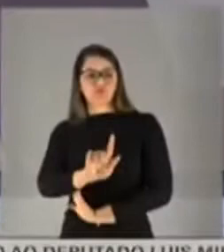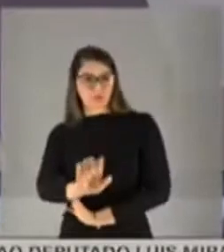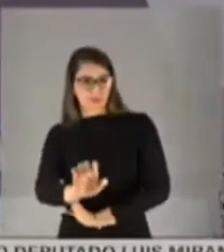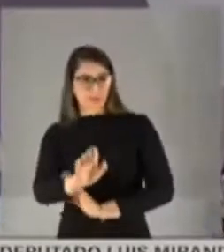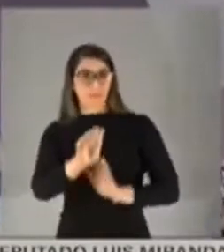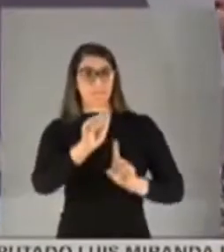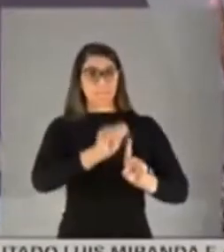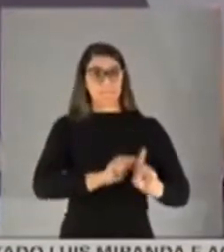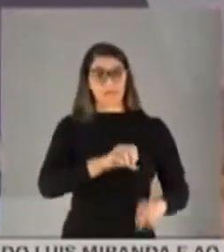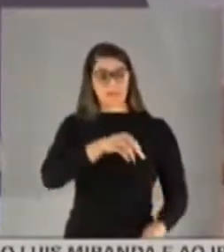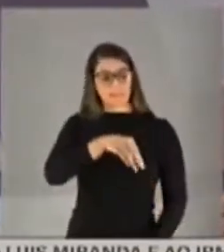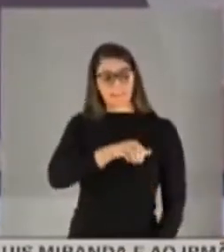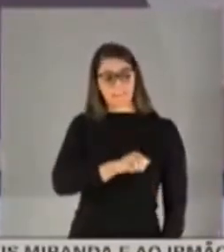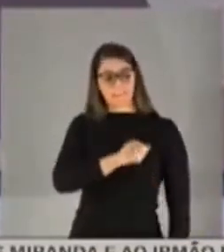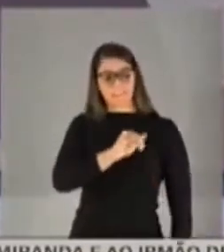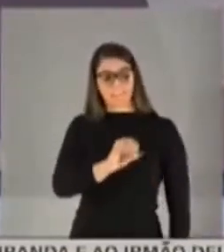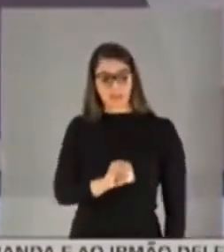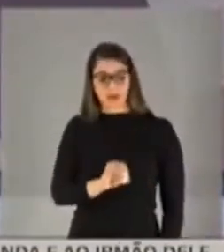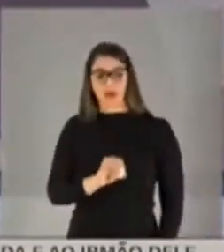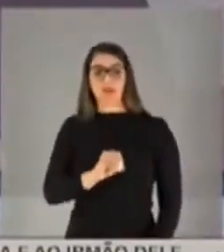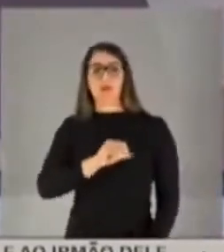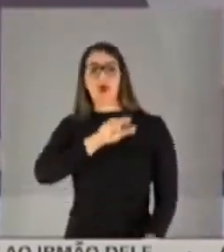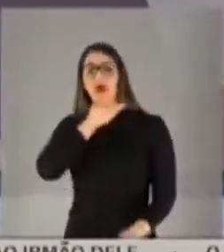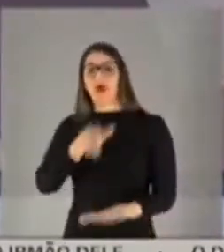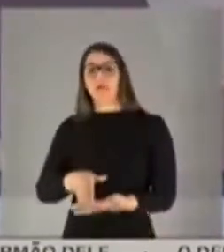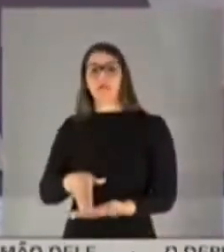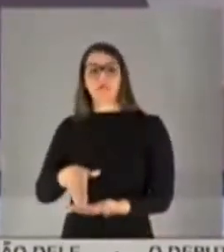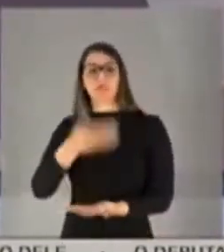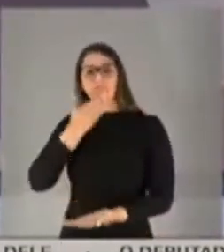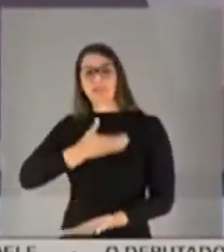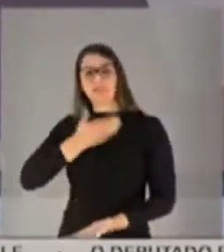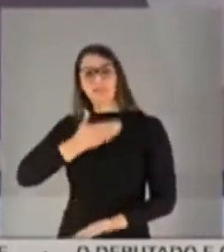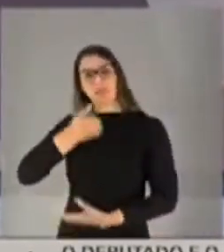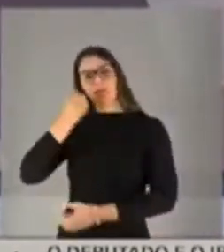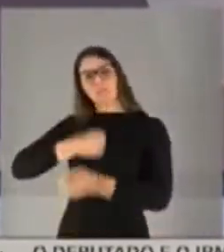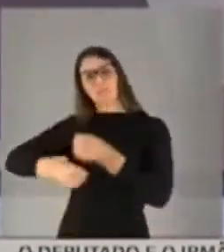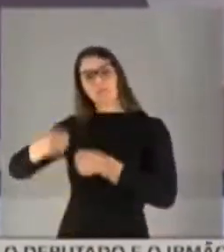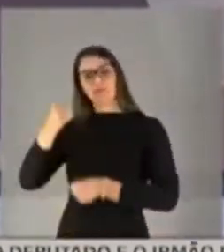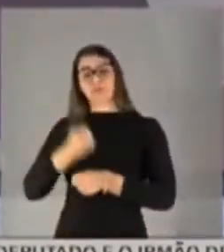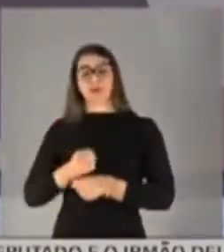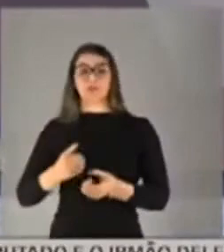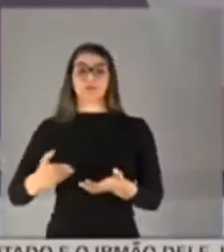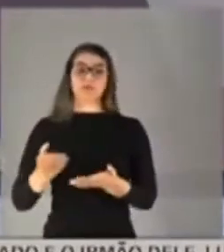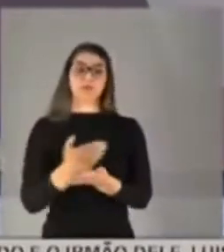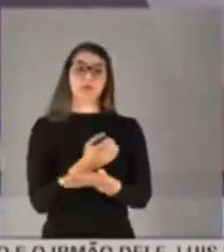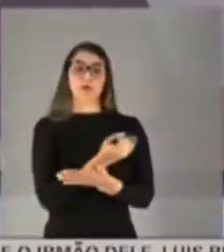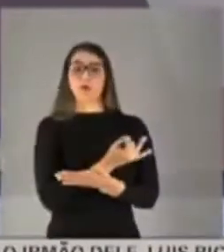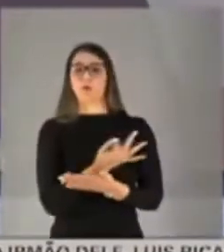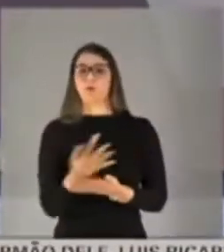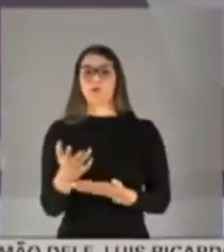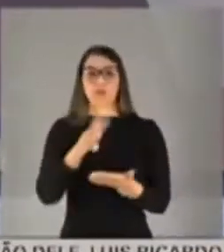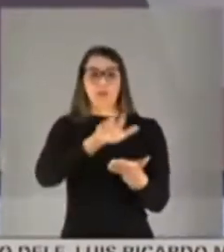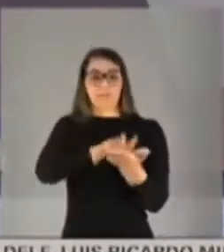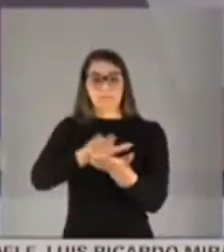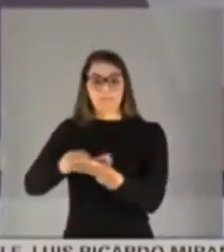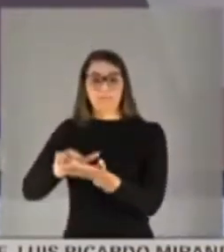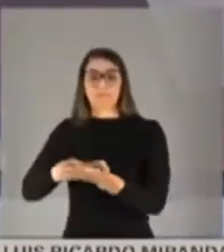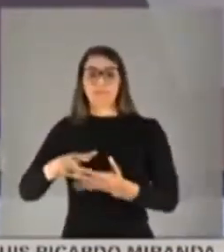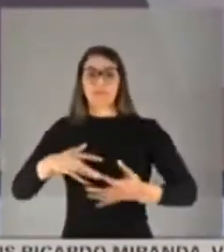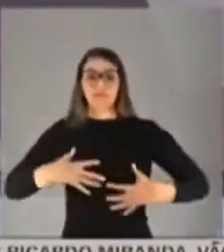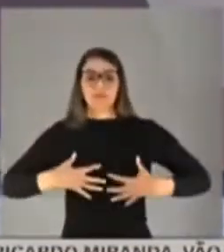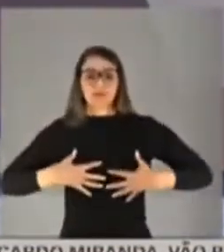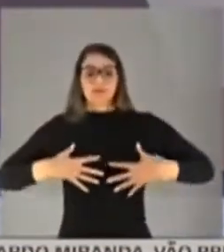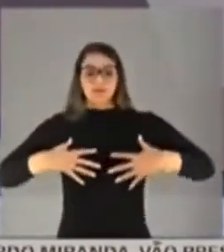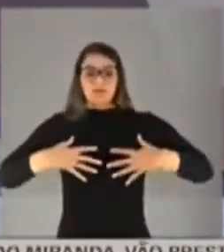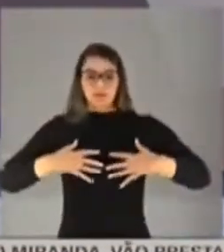maio ao final do ano de 2020. a gente procurou também o banco de internações por síndrome respiratória